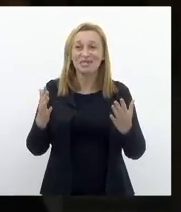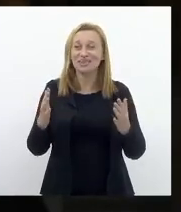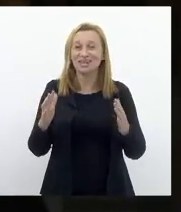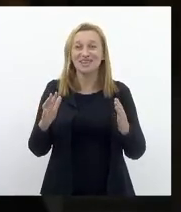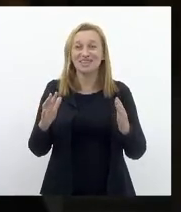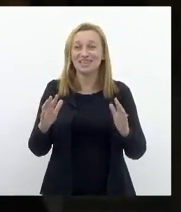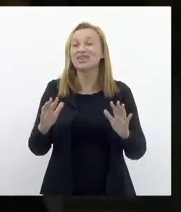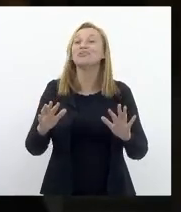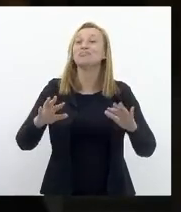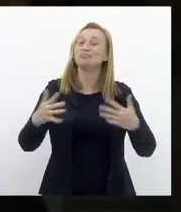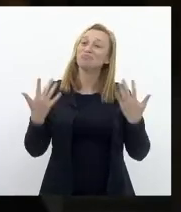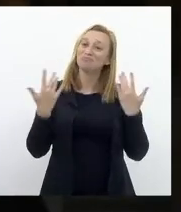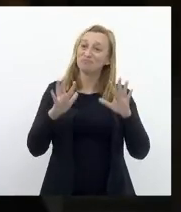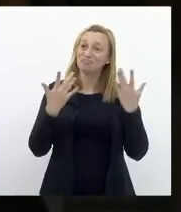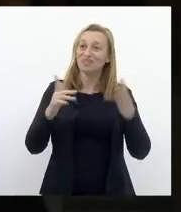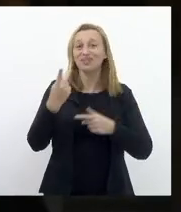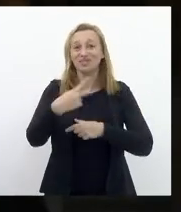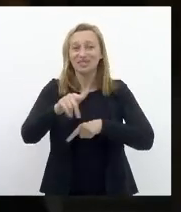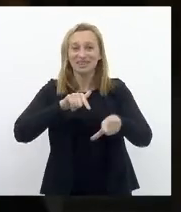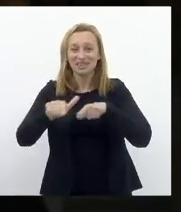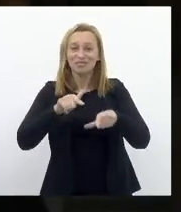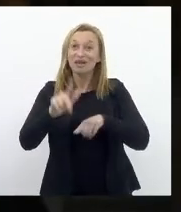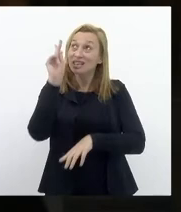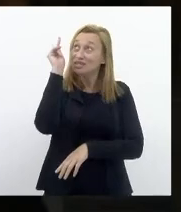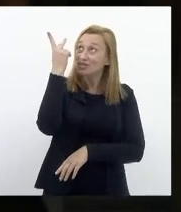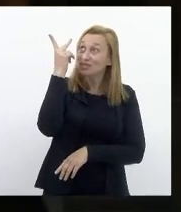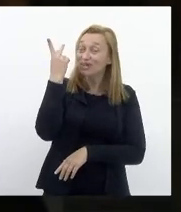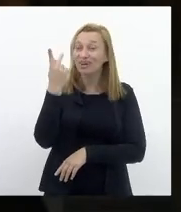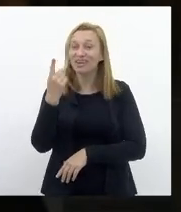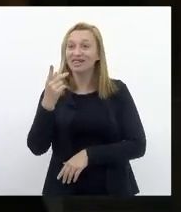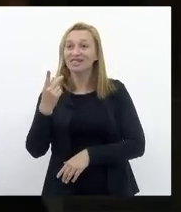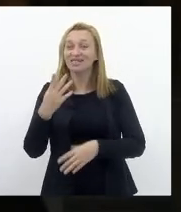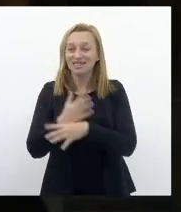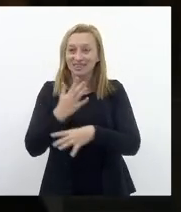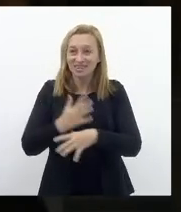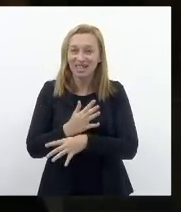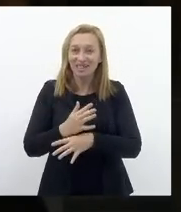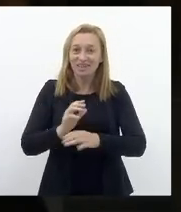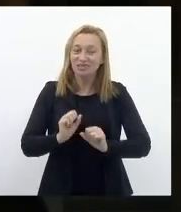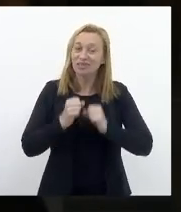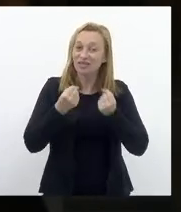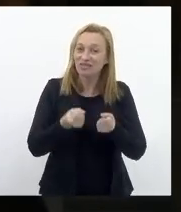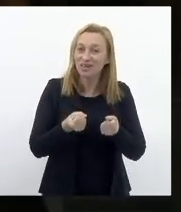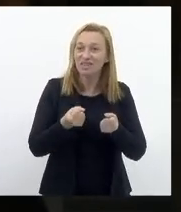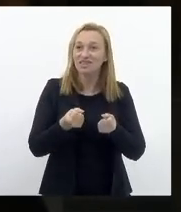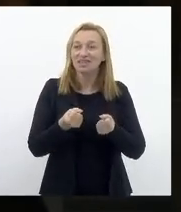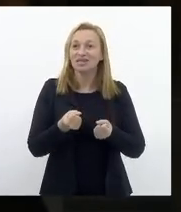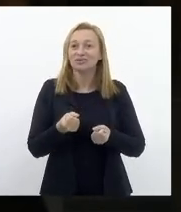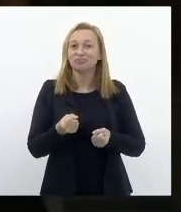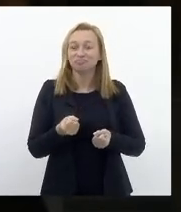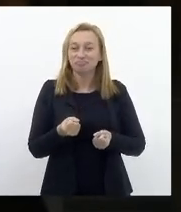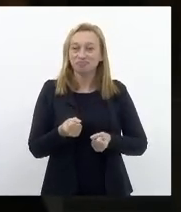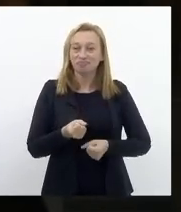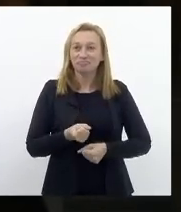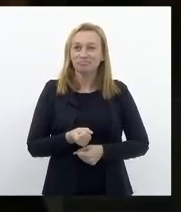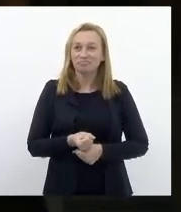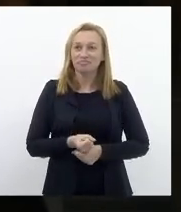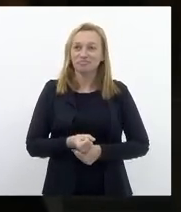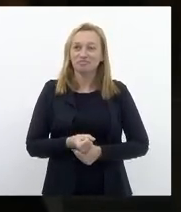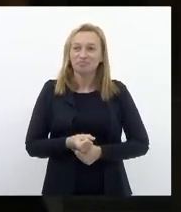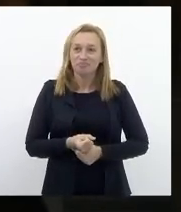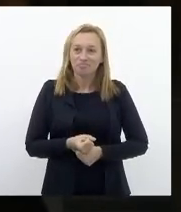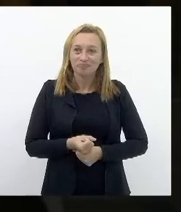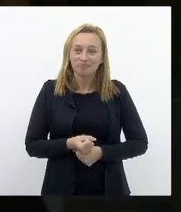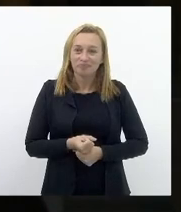Enaltecendo O seu trabalho A sua história Naquela cidade A sua defesa Incondicional Por sua A história da sua família A história do seu